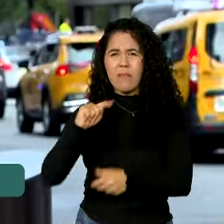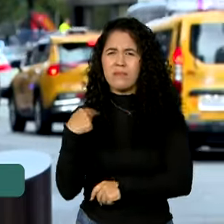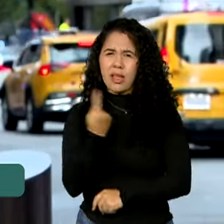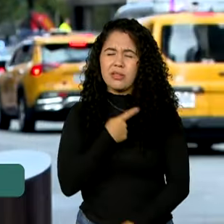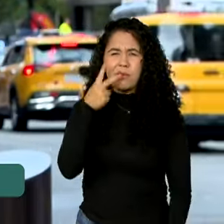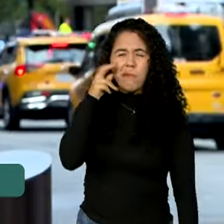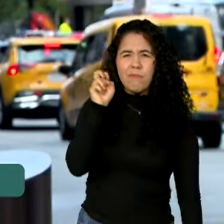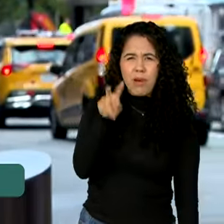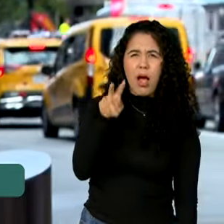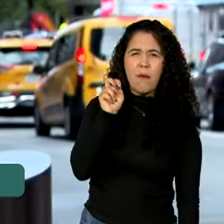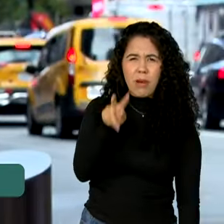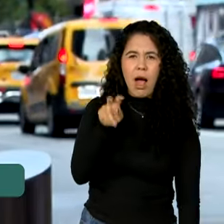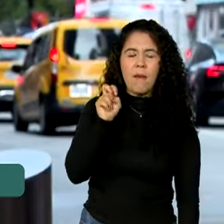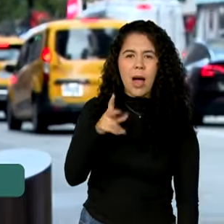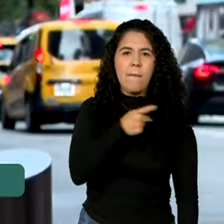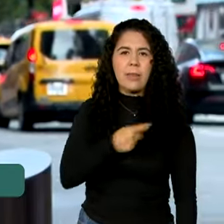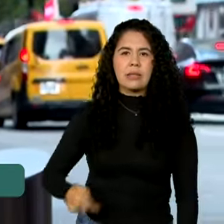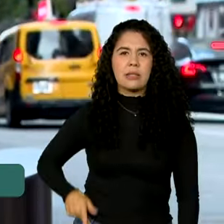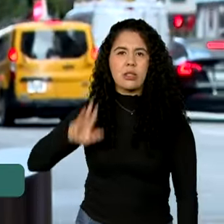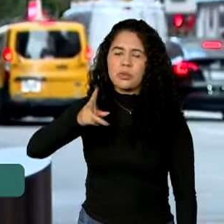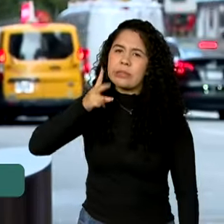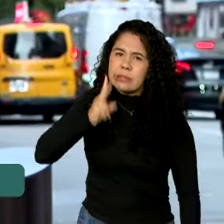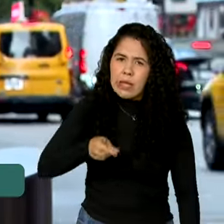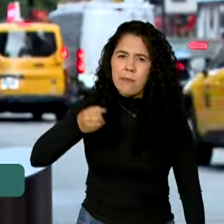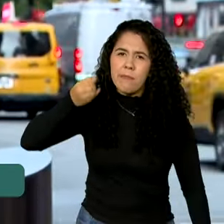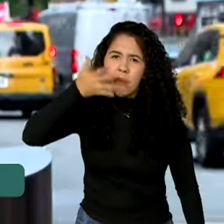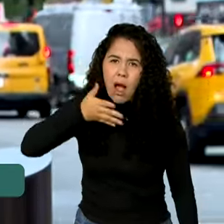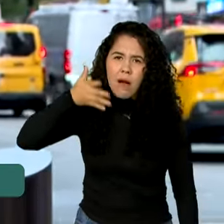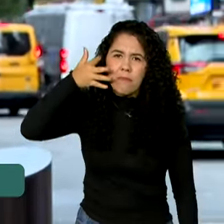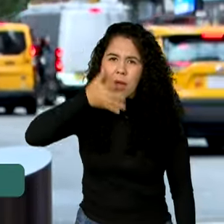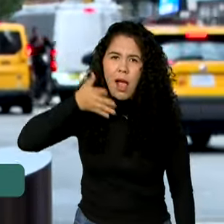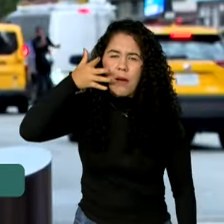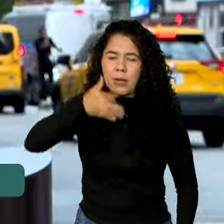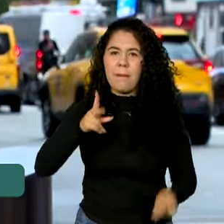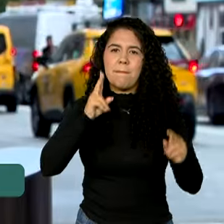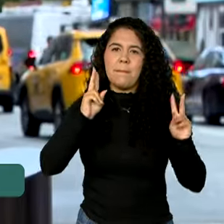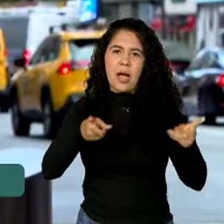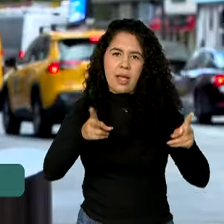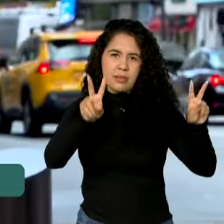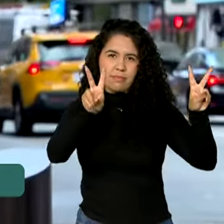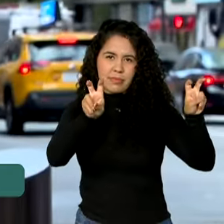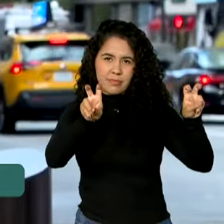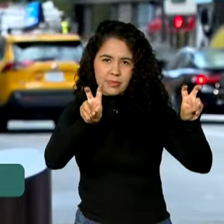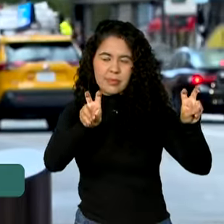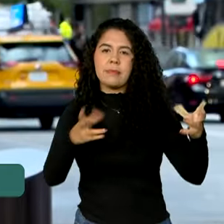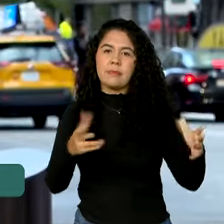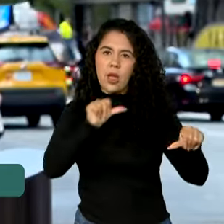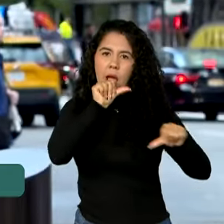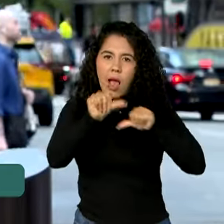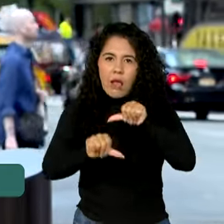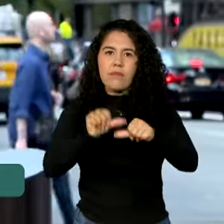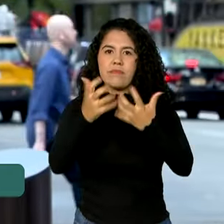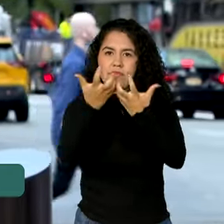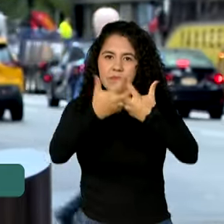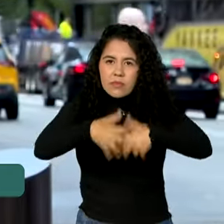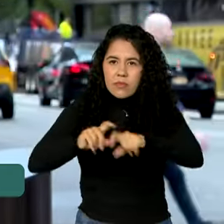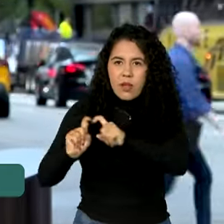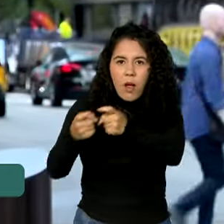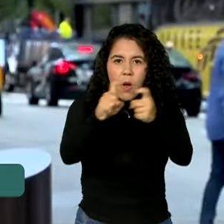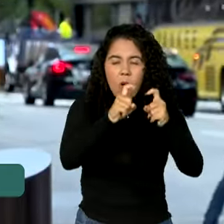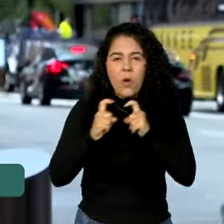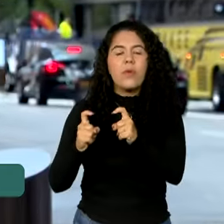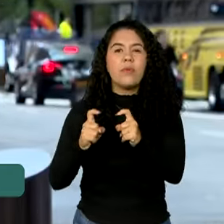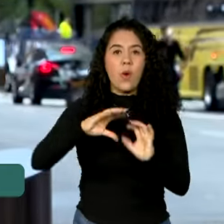presidente Lula sempre batendo nessa tecla, digamos assim, da reforma do sistema de governança global. E ele deve